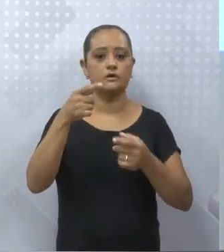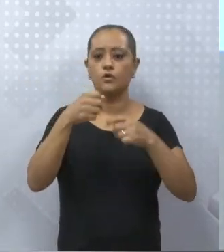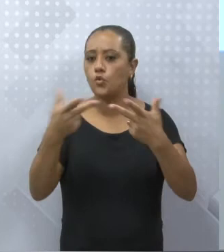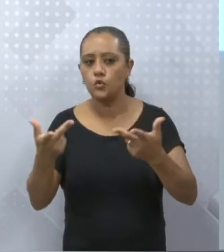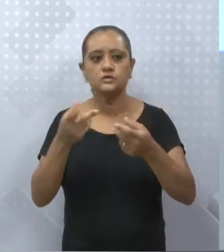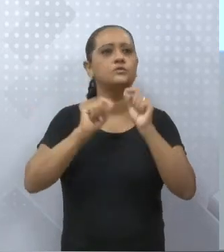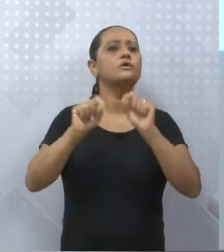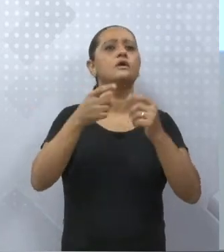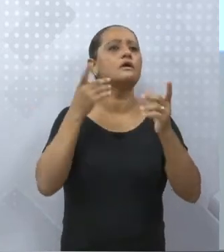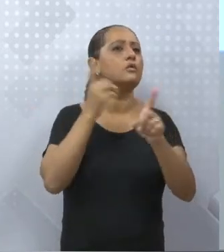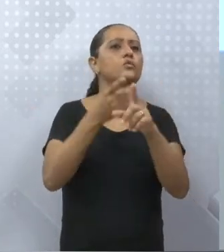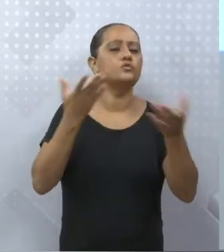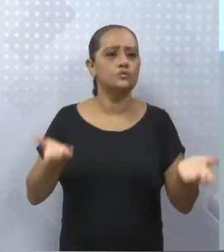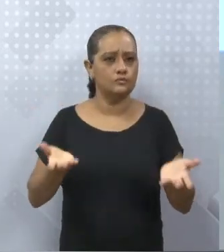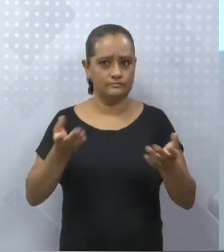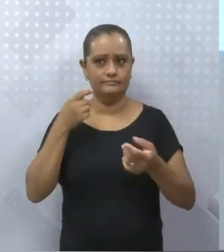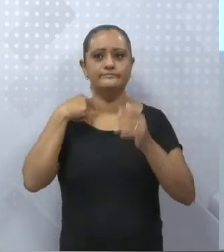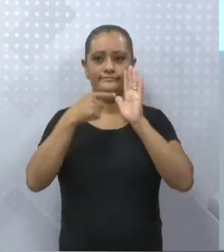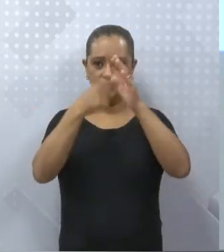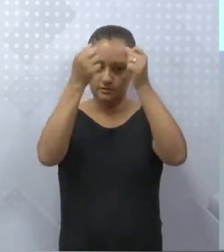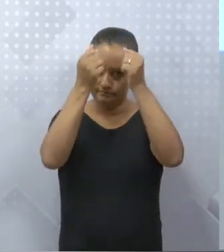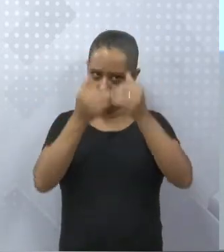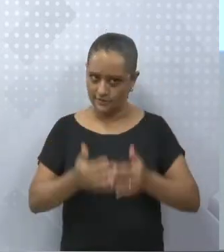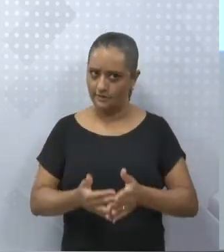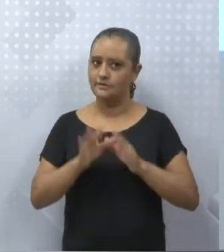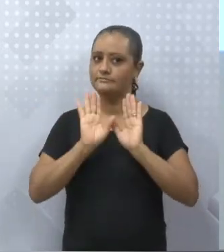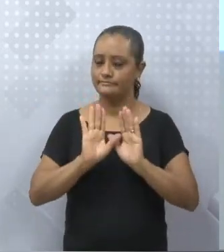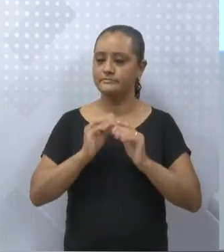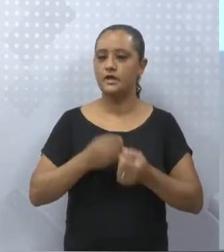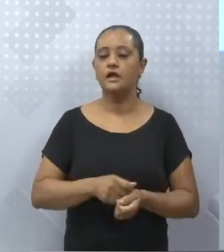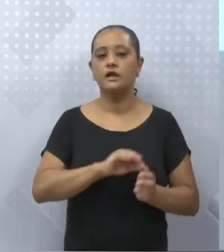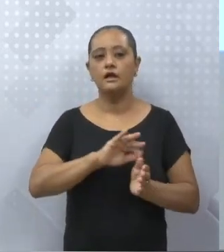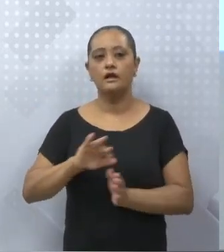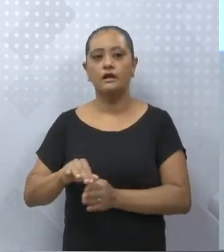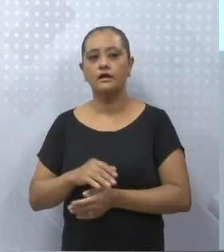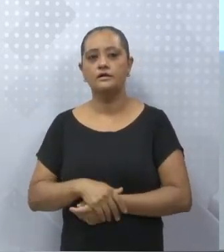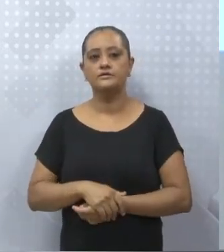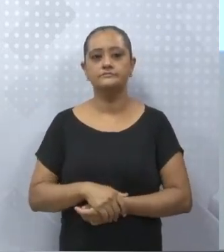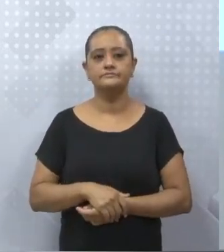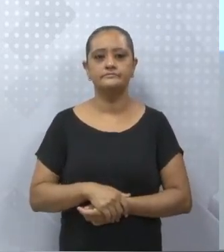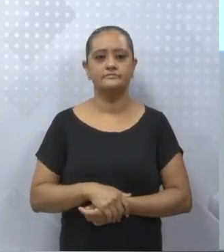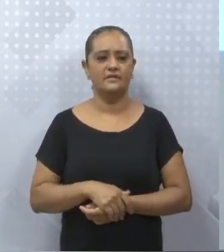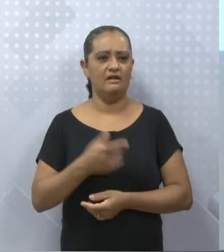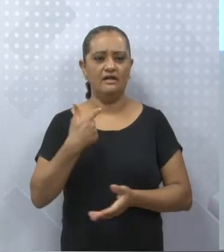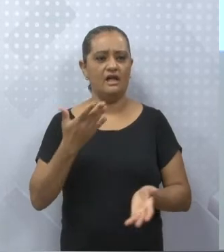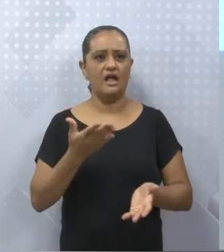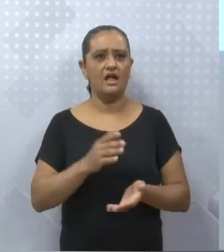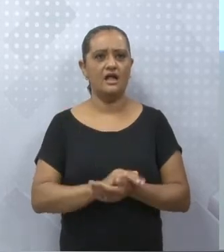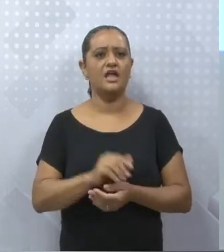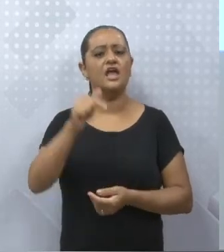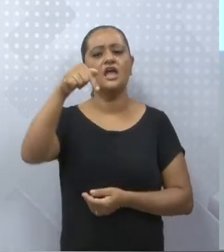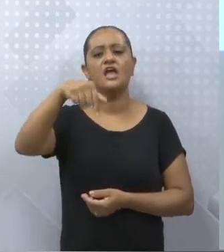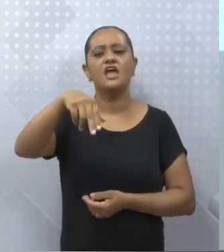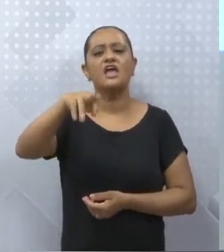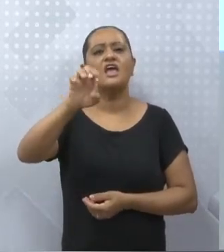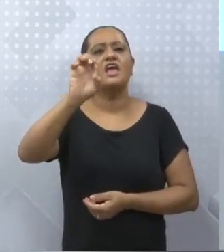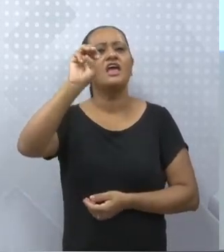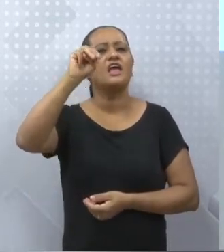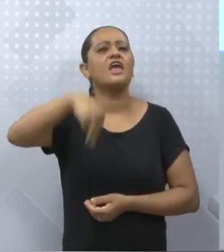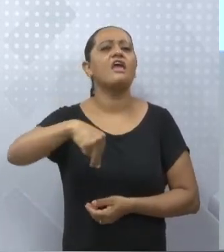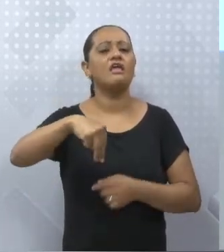nós vamos fazer duas perguntas. O quê ou quem? Nada de a quem, só quem, certo?